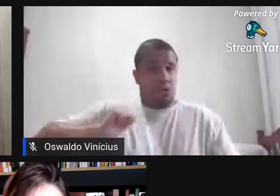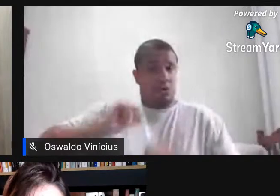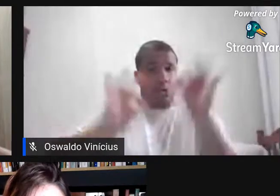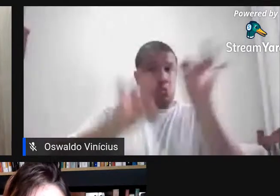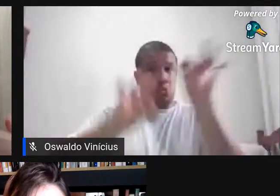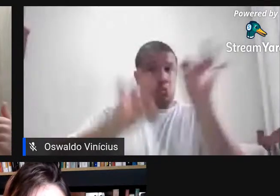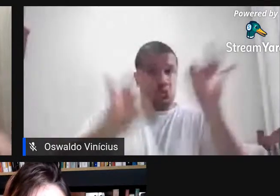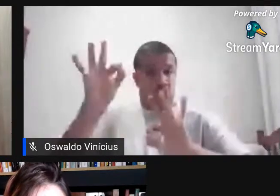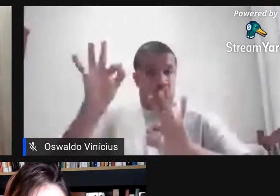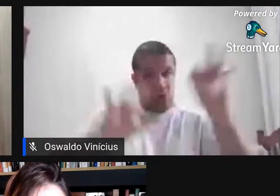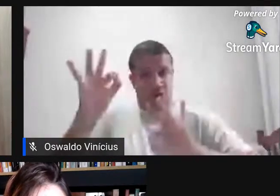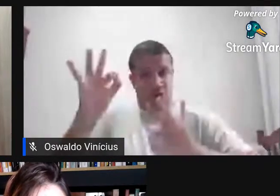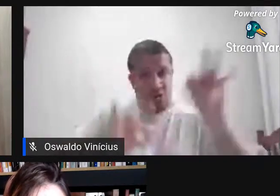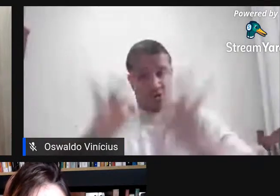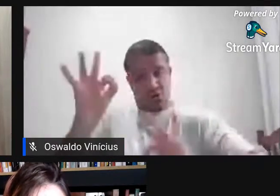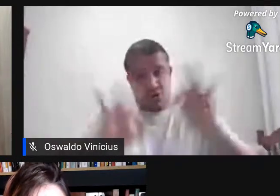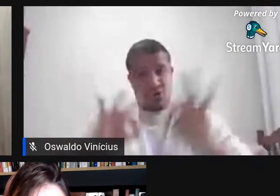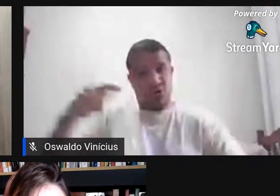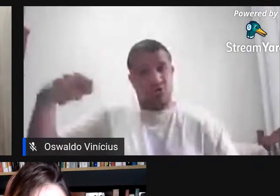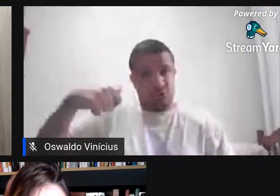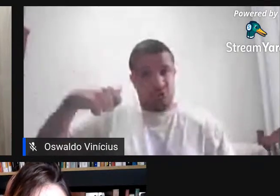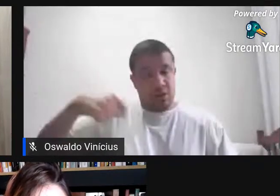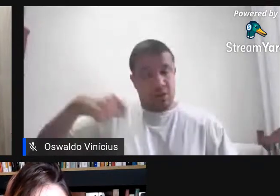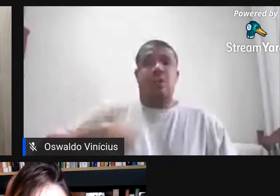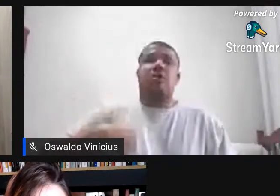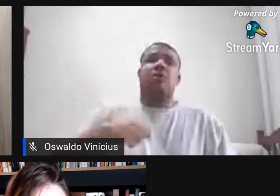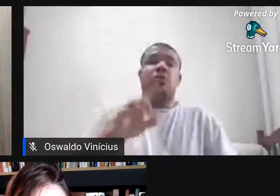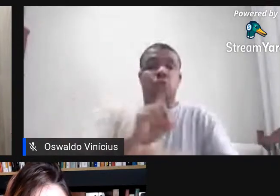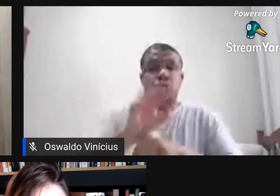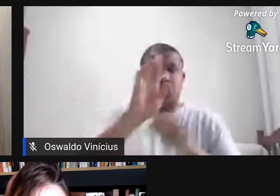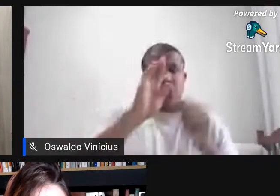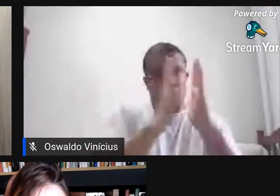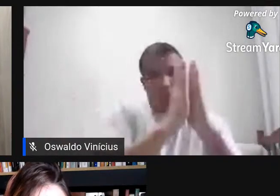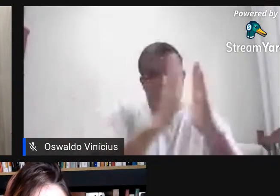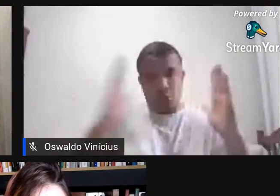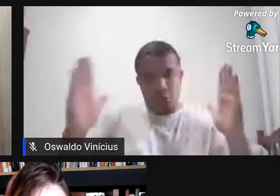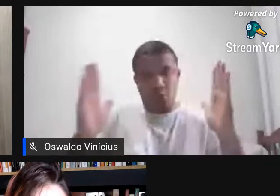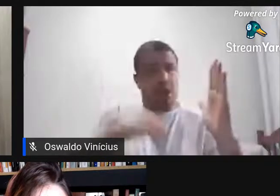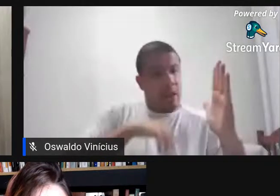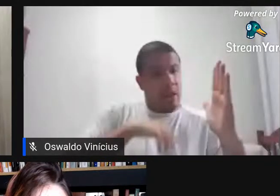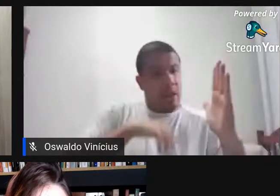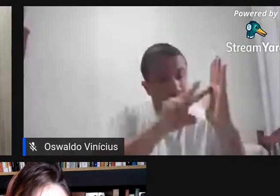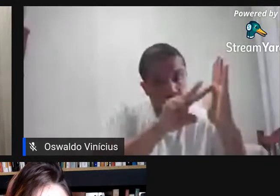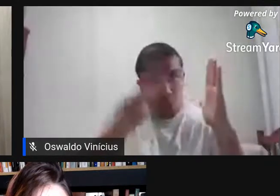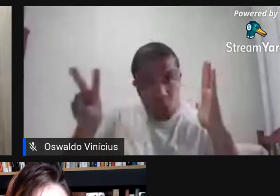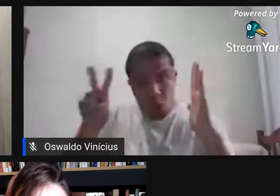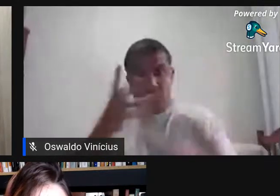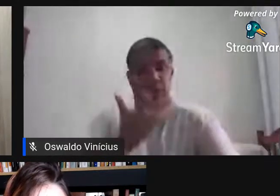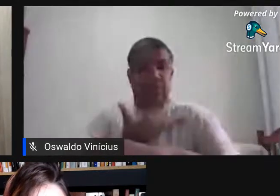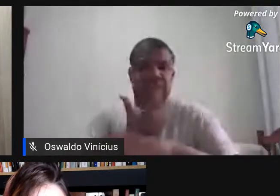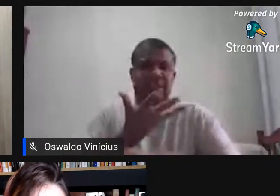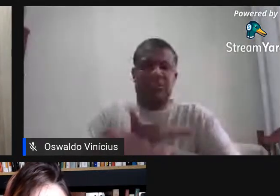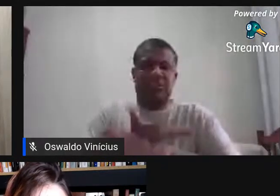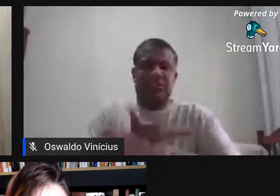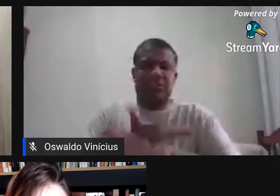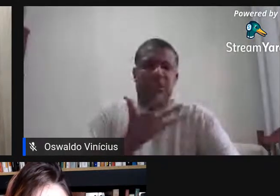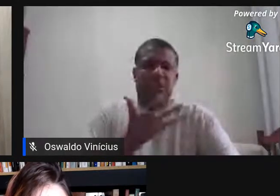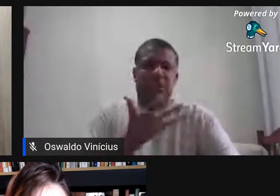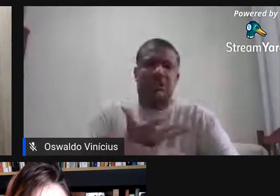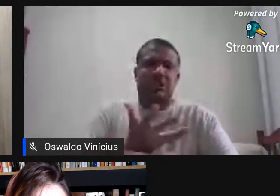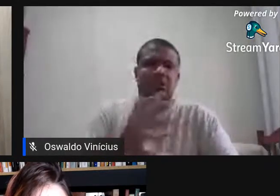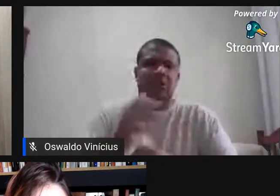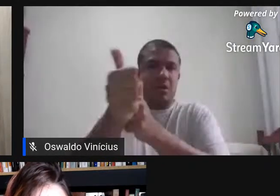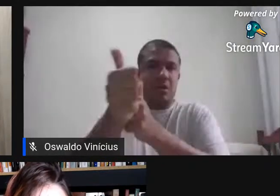disciplinas, acompanhei durante todo o meu doutorado. Então, eu acompanhei essa disciplina algumas vezes. E a Clara, agora,